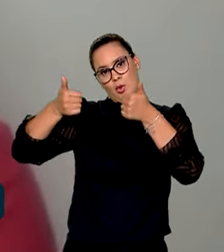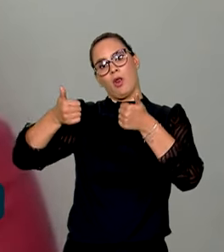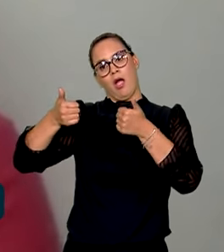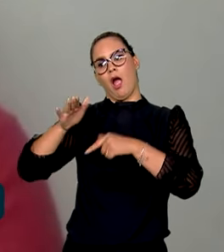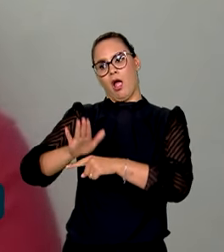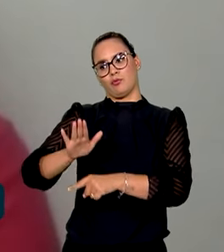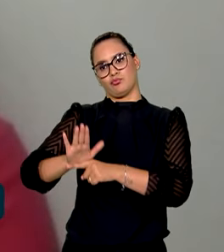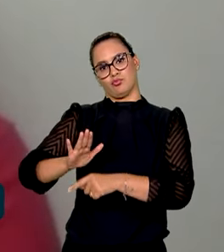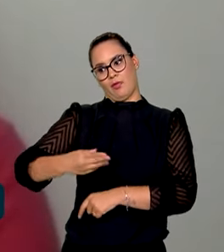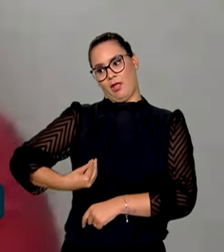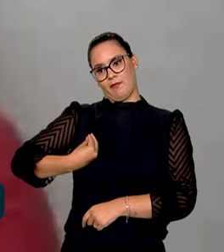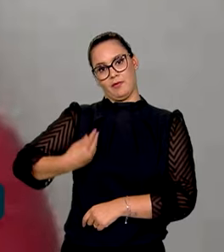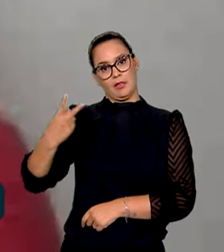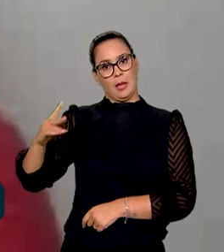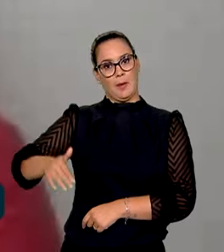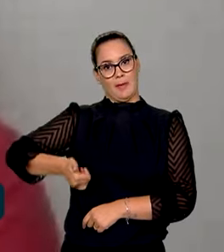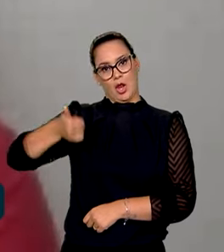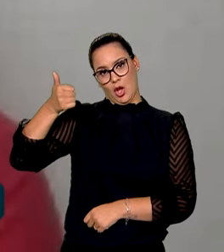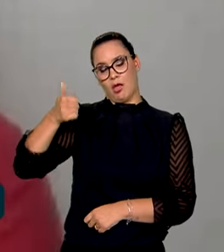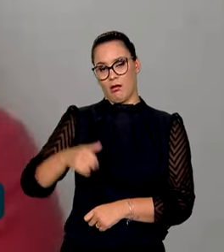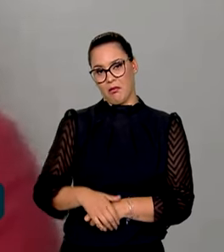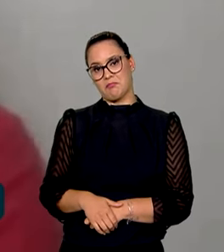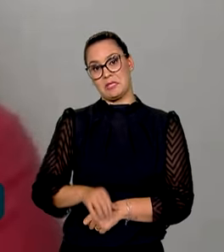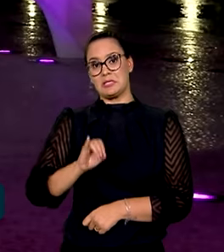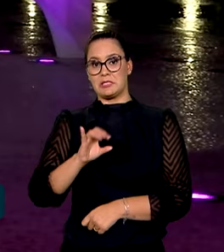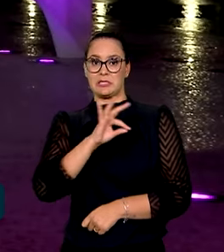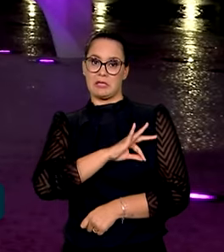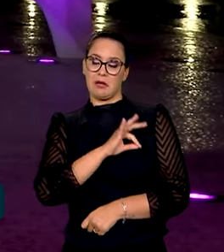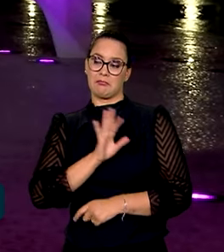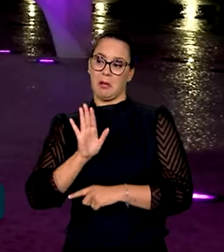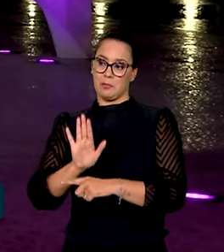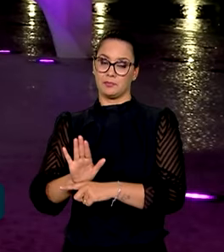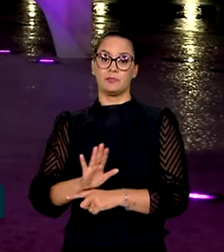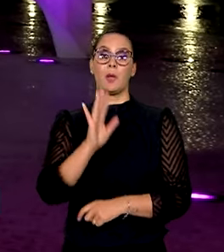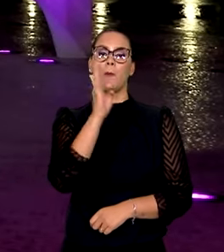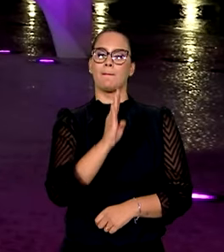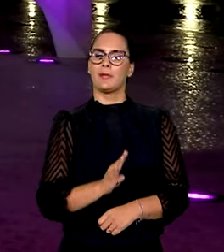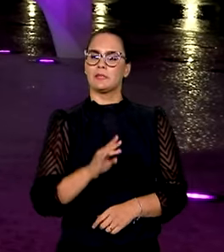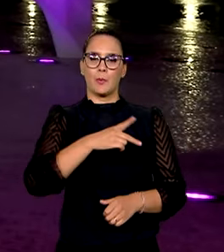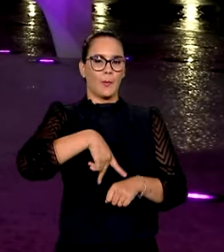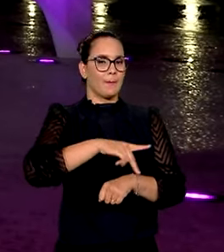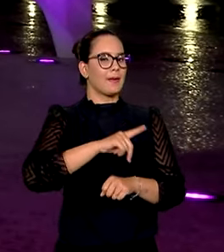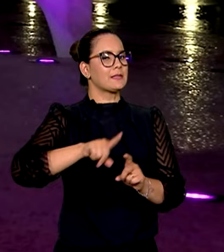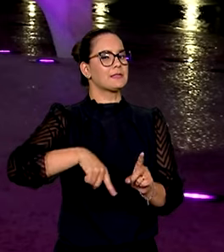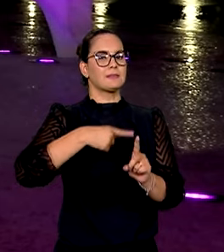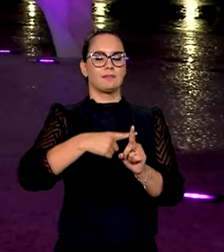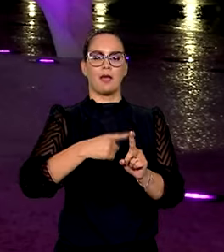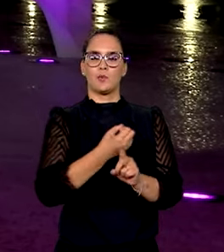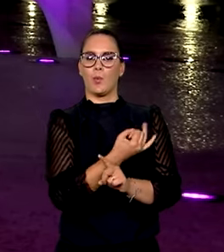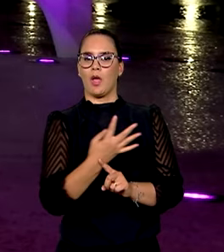qualidade de vida, um salário melhor. O Brasil está entre os países do mundo com o maior número de